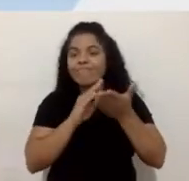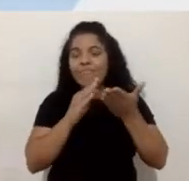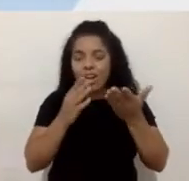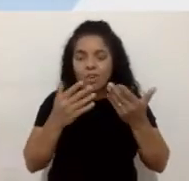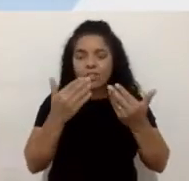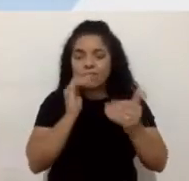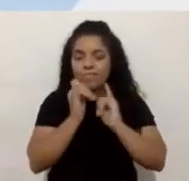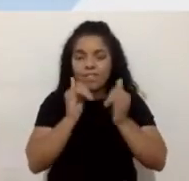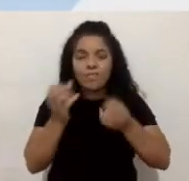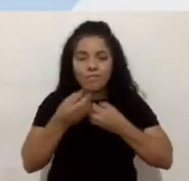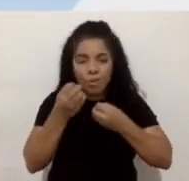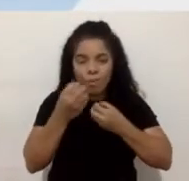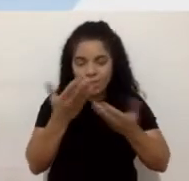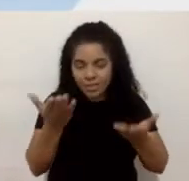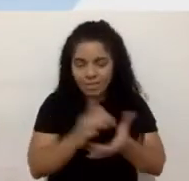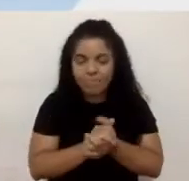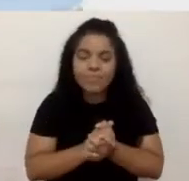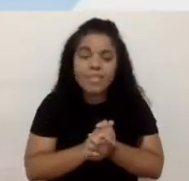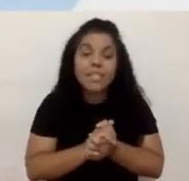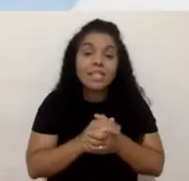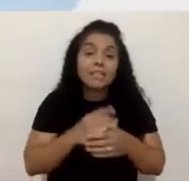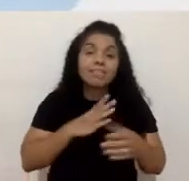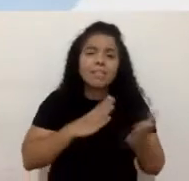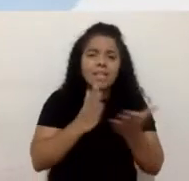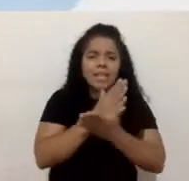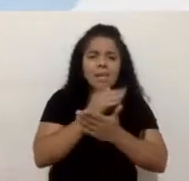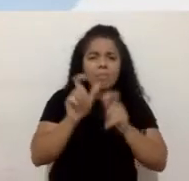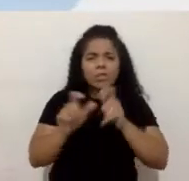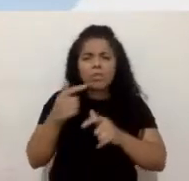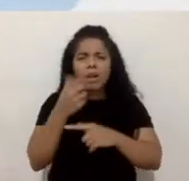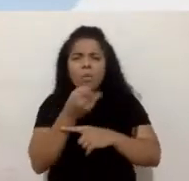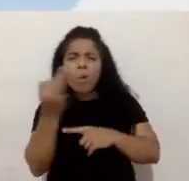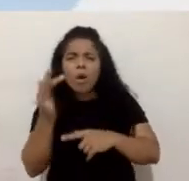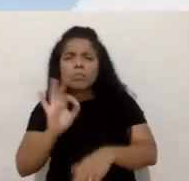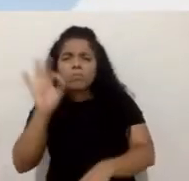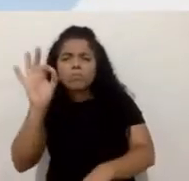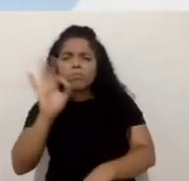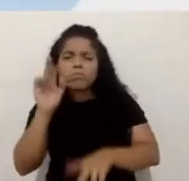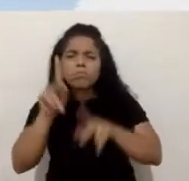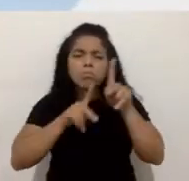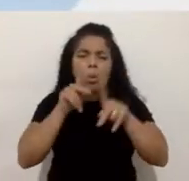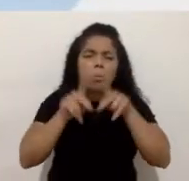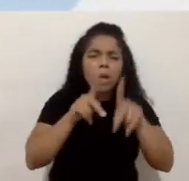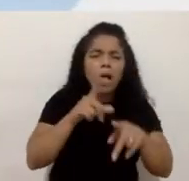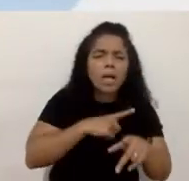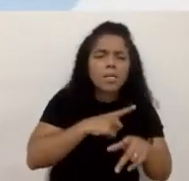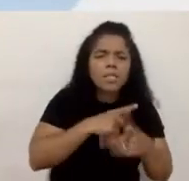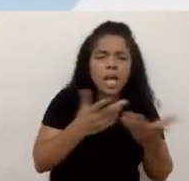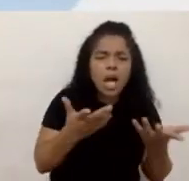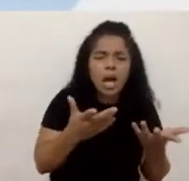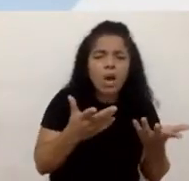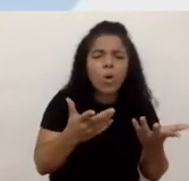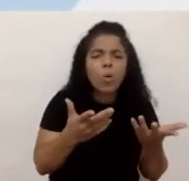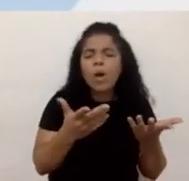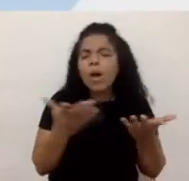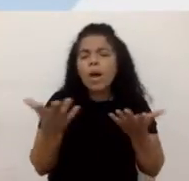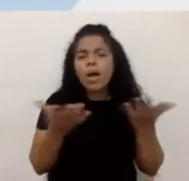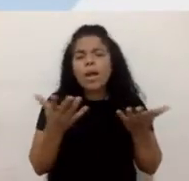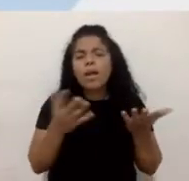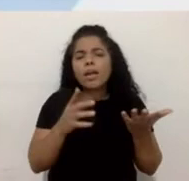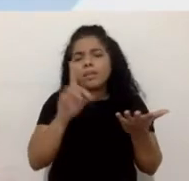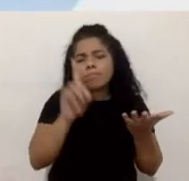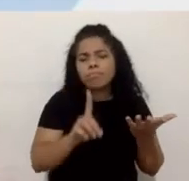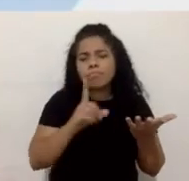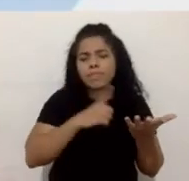dado, né, que muitas vezes as pessoas ficam, ah, mas quantos por cento da população, né, que tem deficiência? Hoje, no